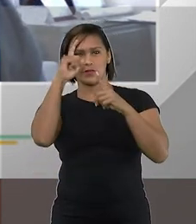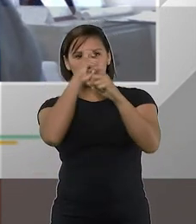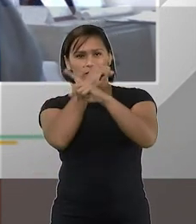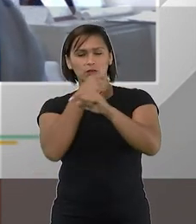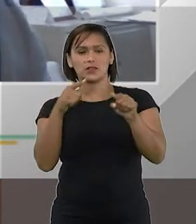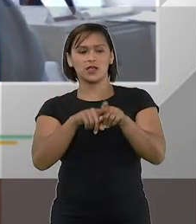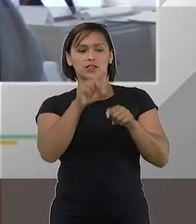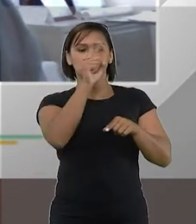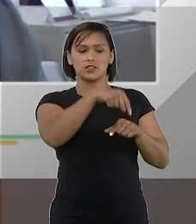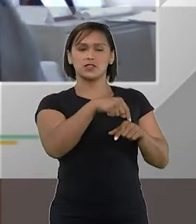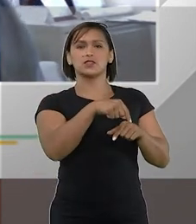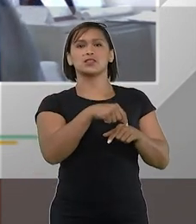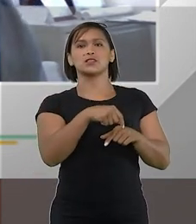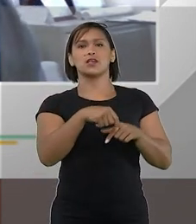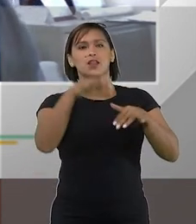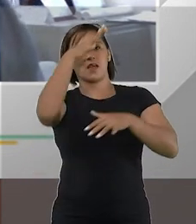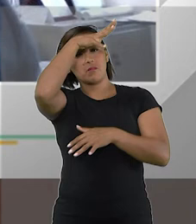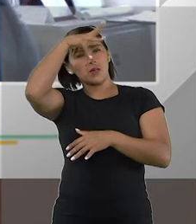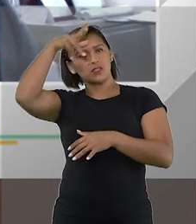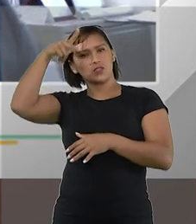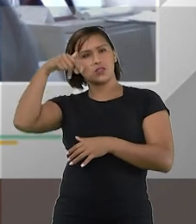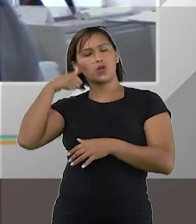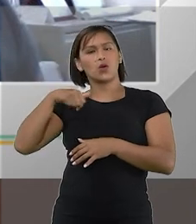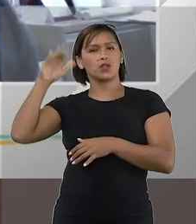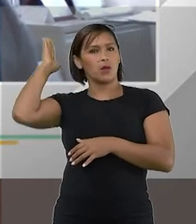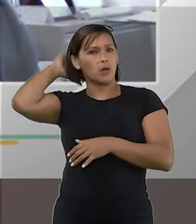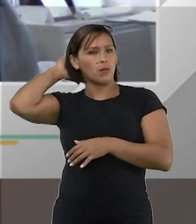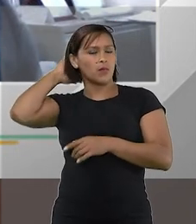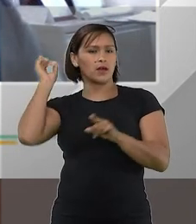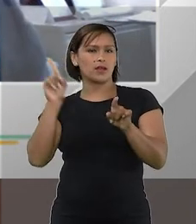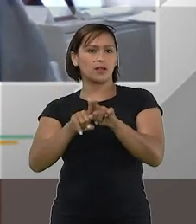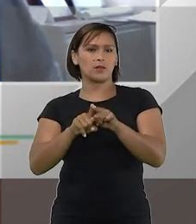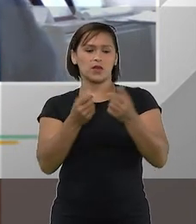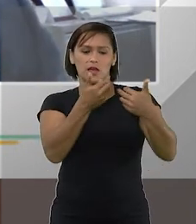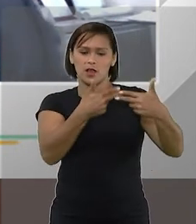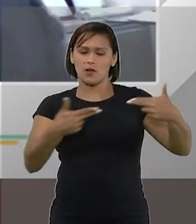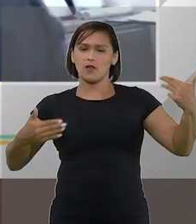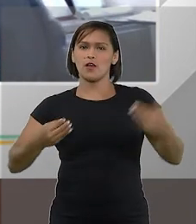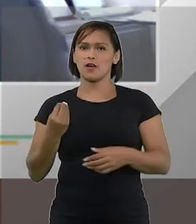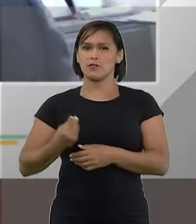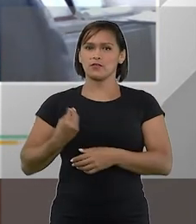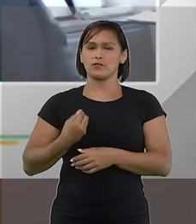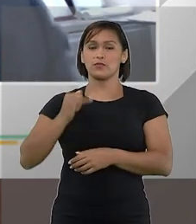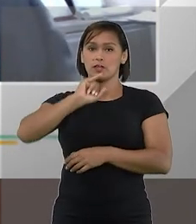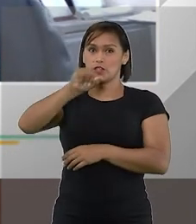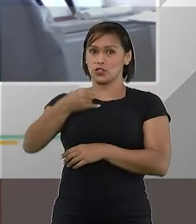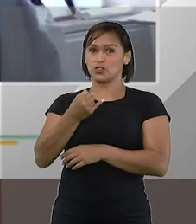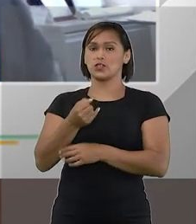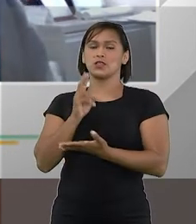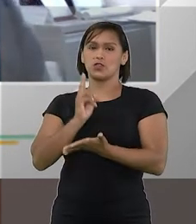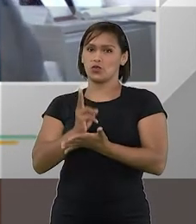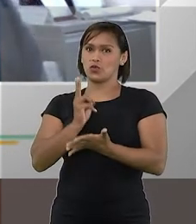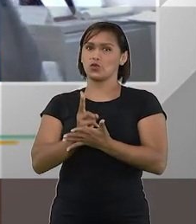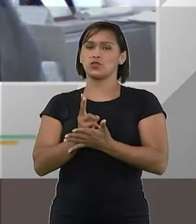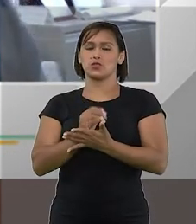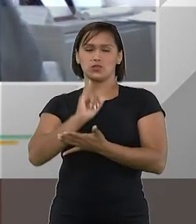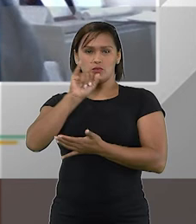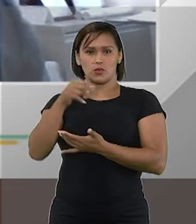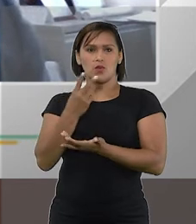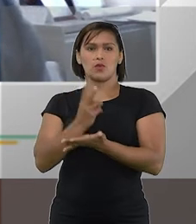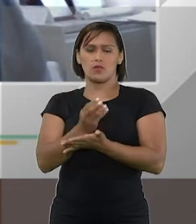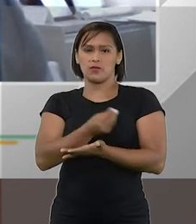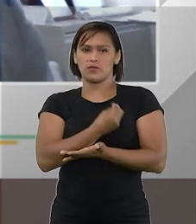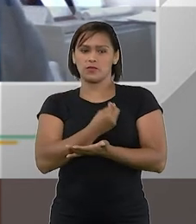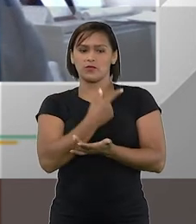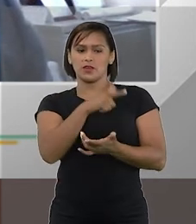o pessoal do Amazonas e de Manaus especificamente viveu em janeiro e ainda vive as consequências